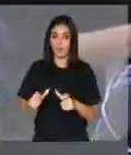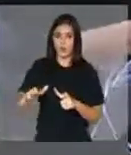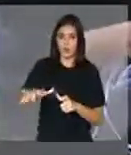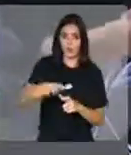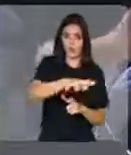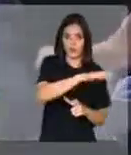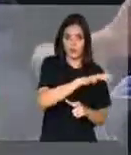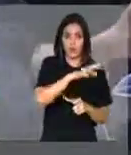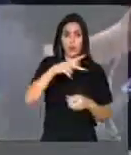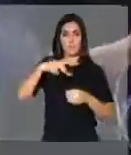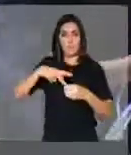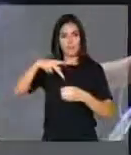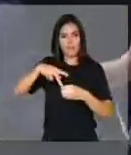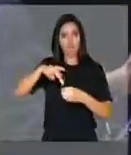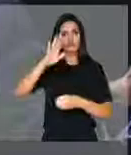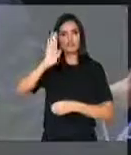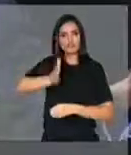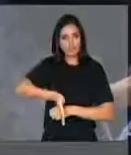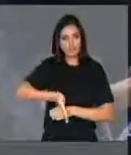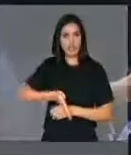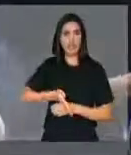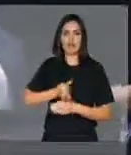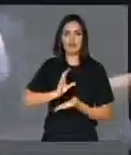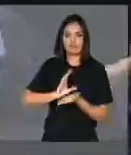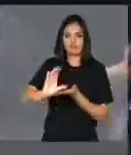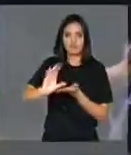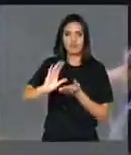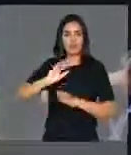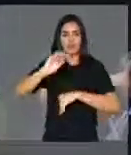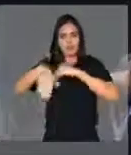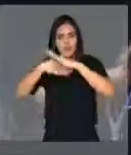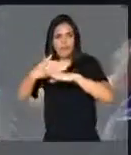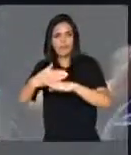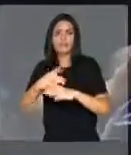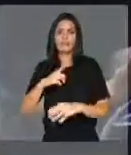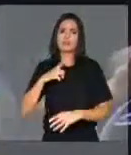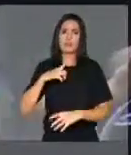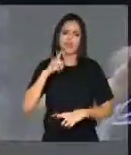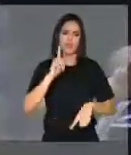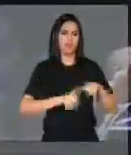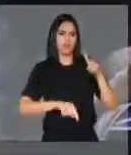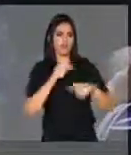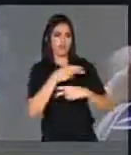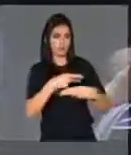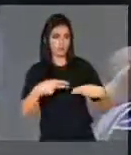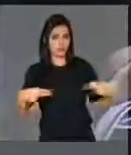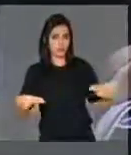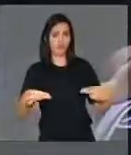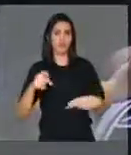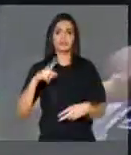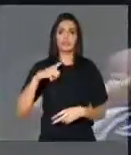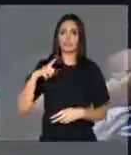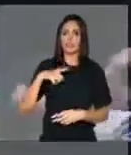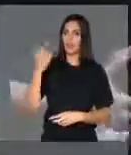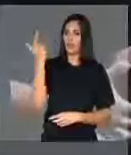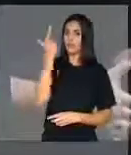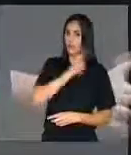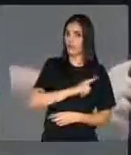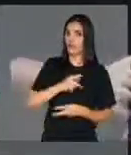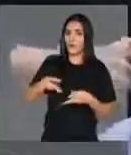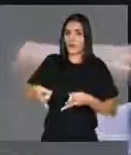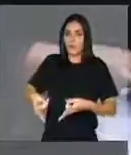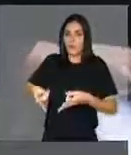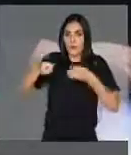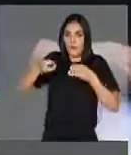onde a Petrobras já investiu, que está lá com os equipamentos, que está lá com toda a condição de fazer a